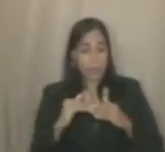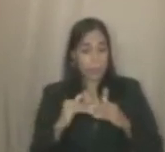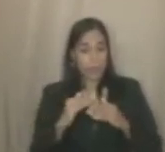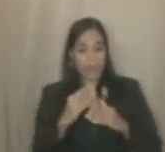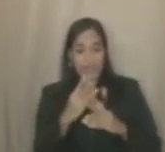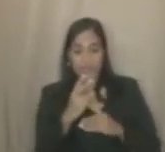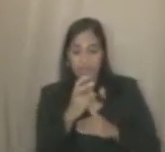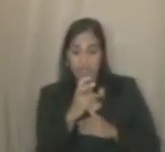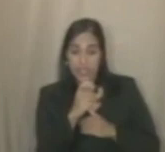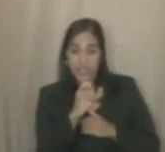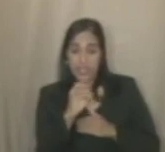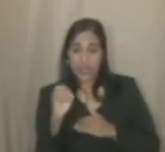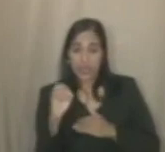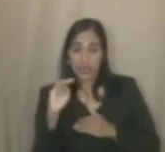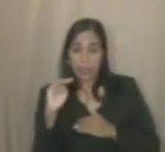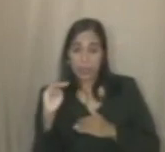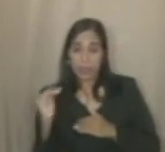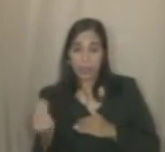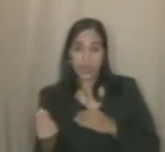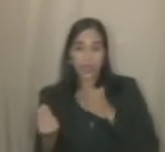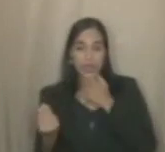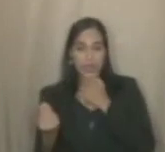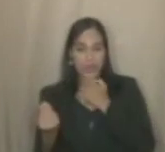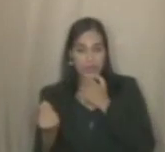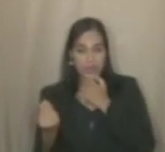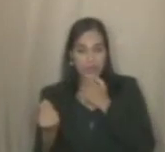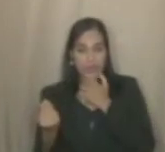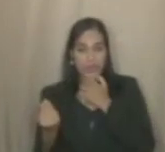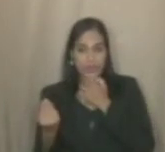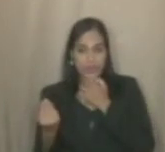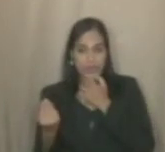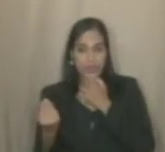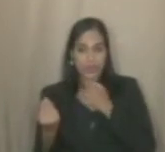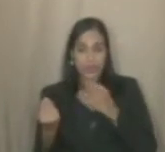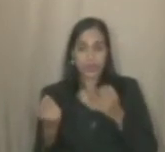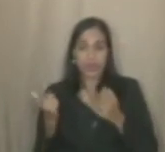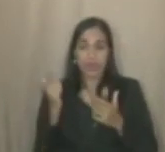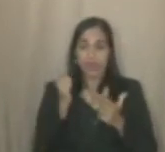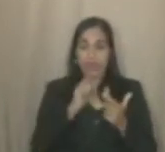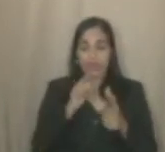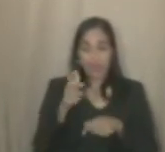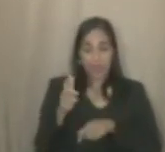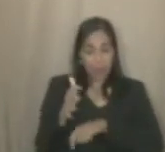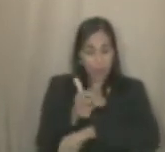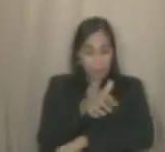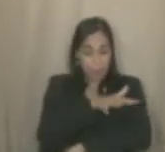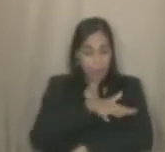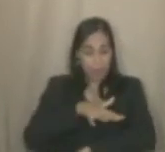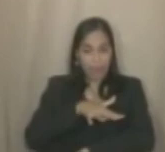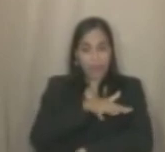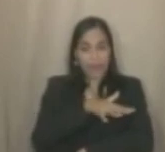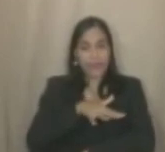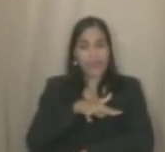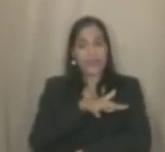para ser alargado, drenado, ganhar um parque alagável,